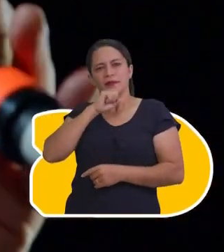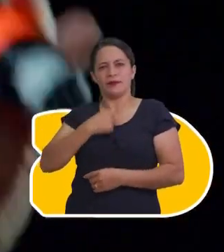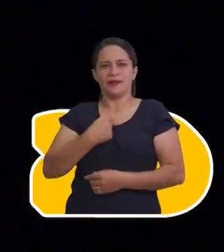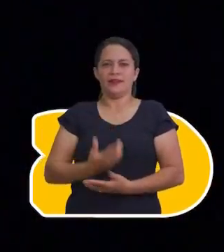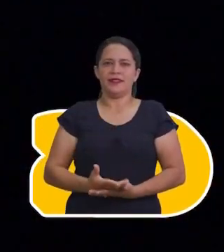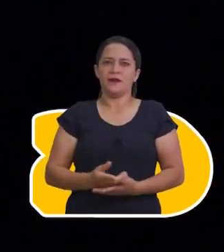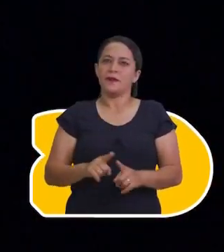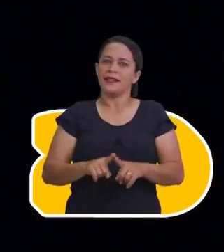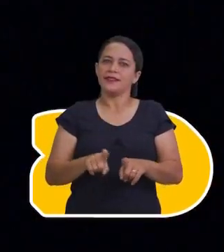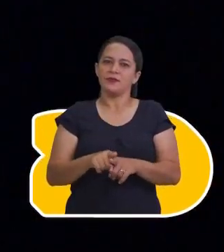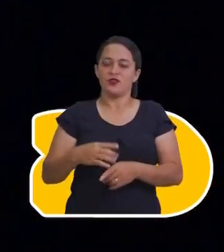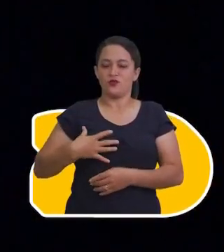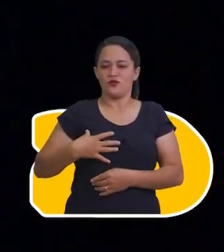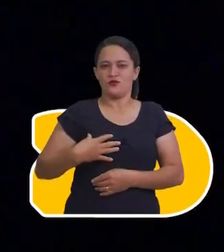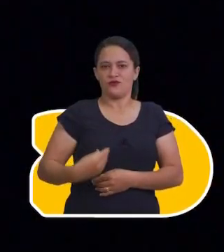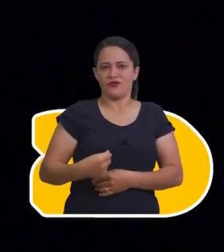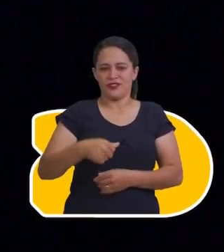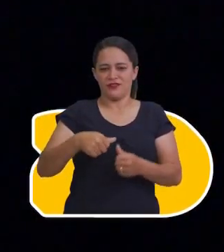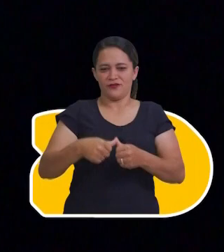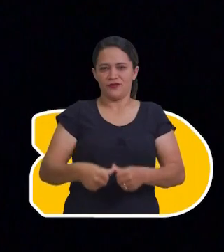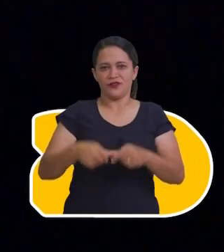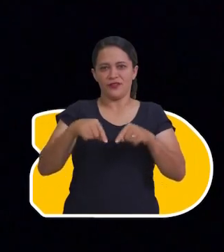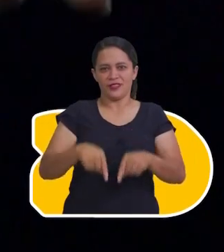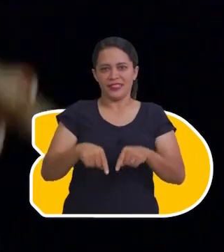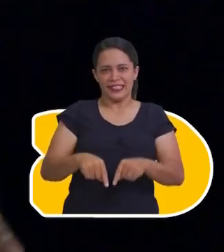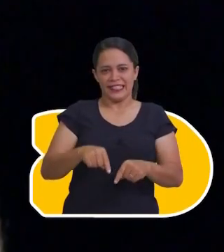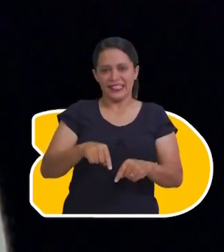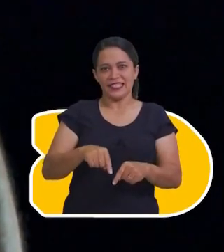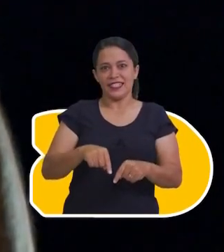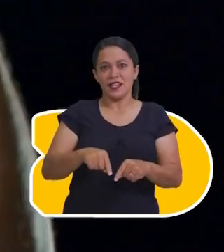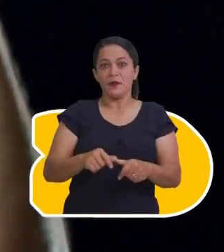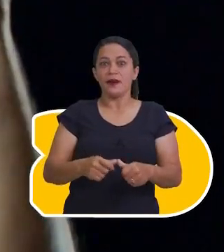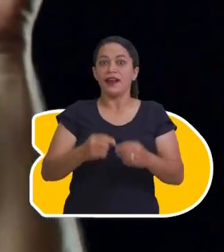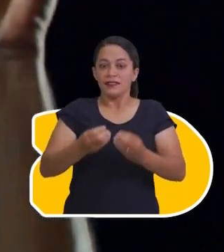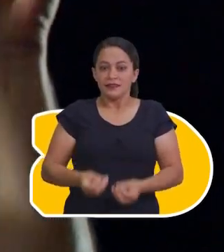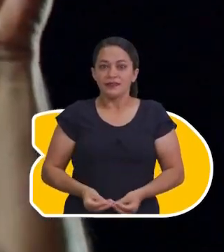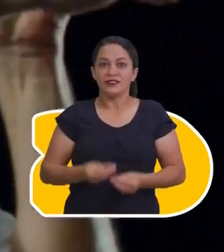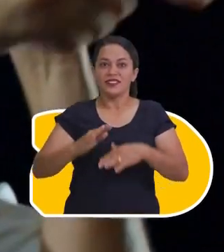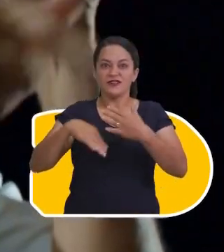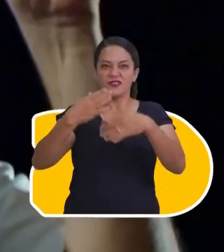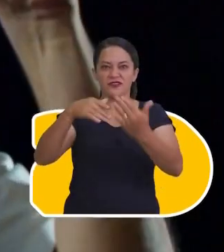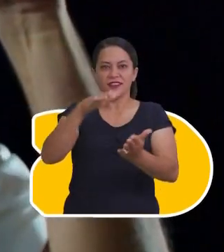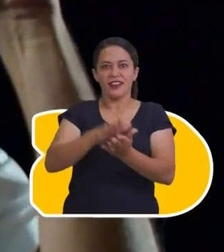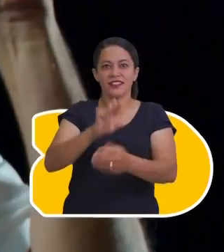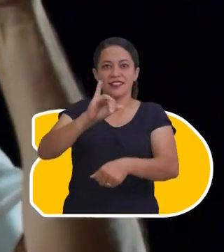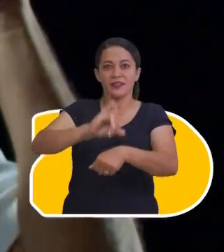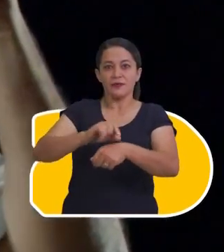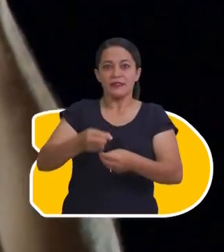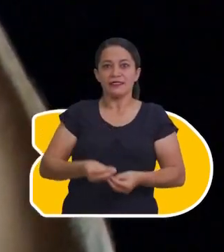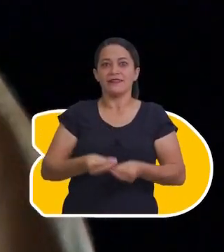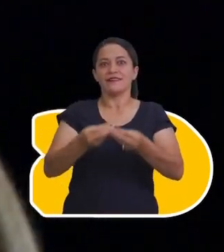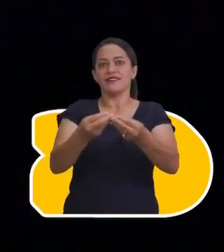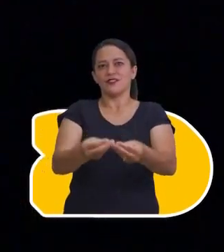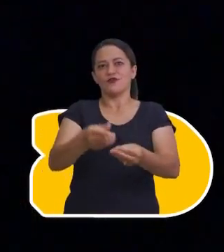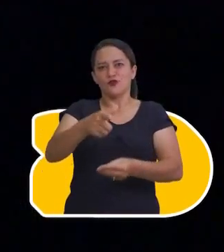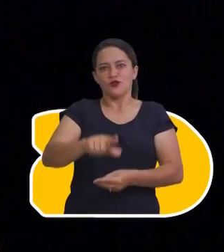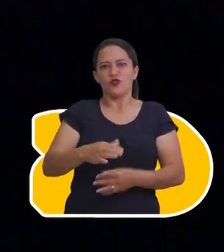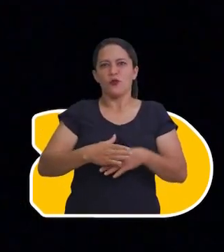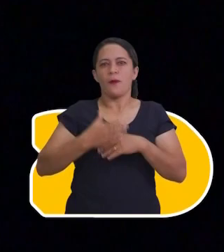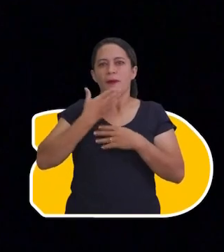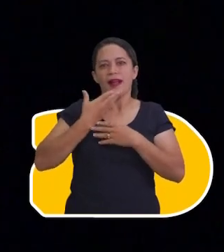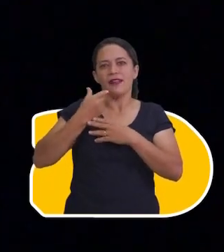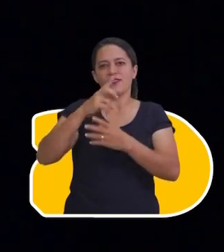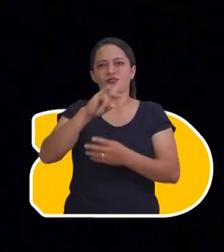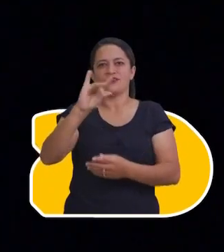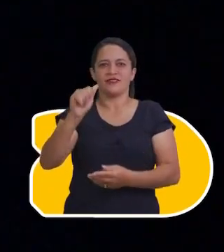de Dona Rebi, mas do filho que ele deixou nesta terra para reerguer essa capital e devolver-a para